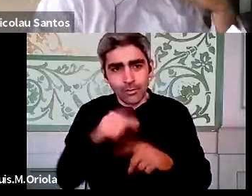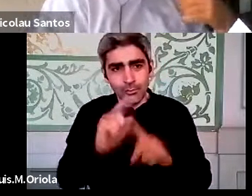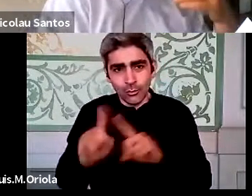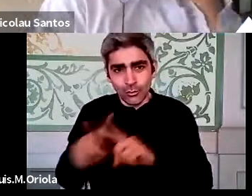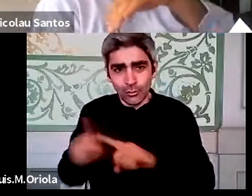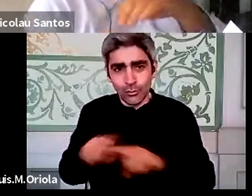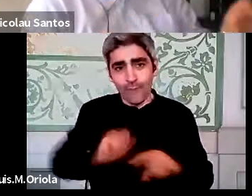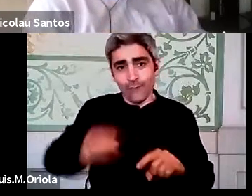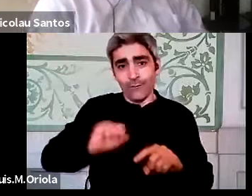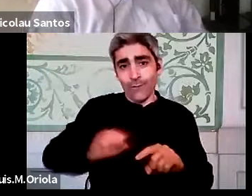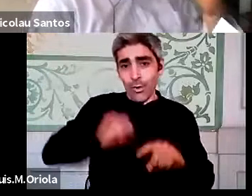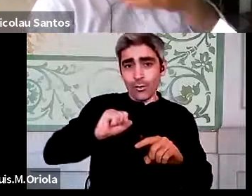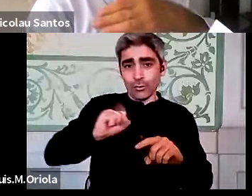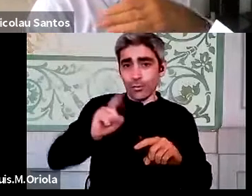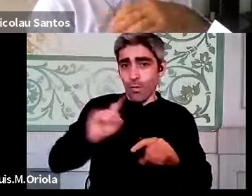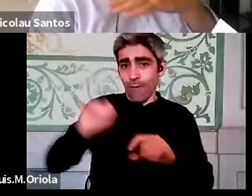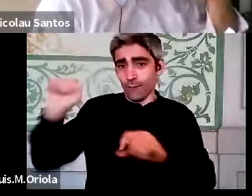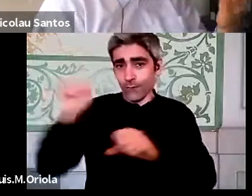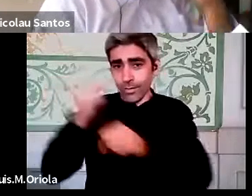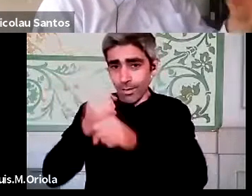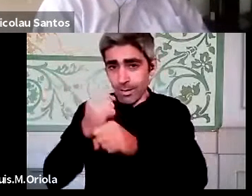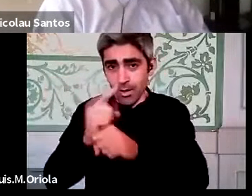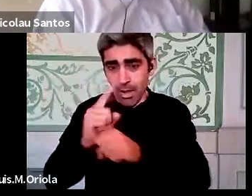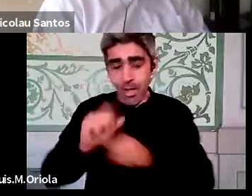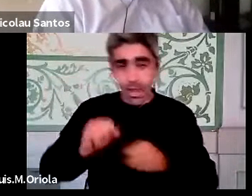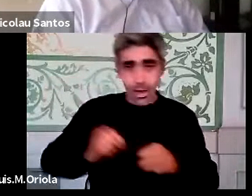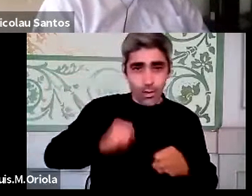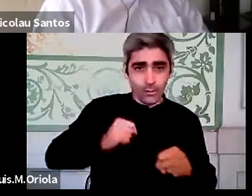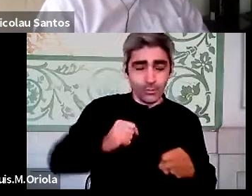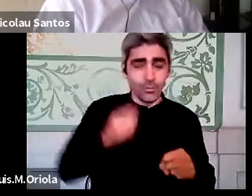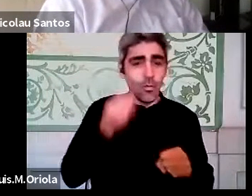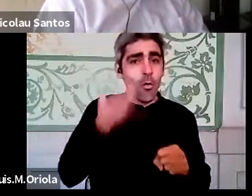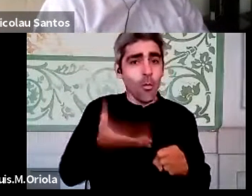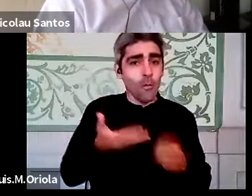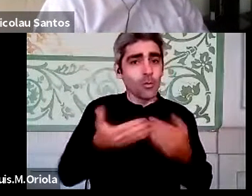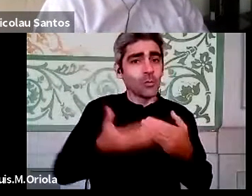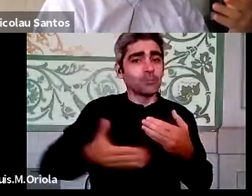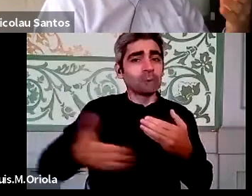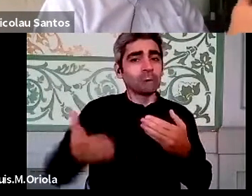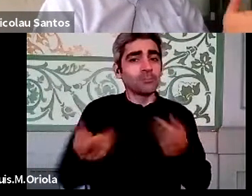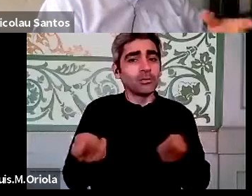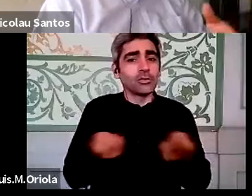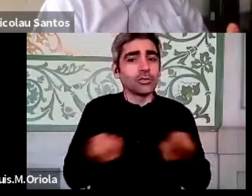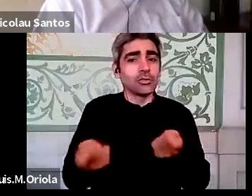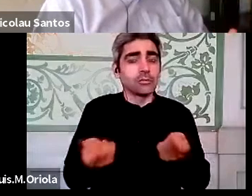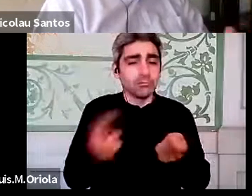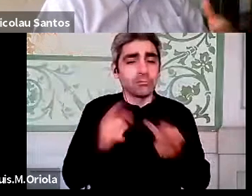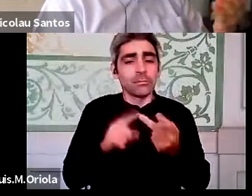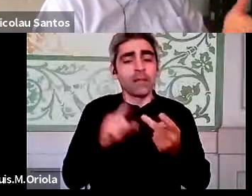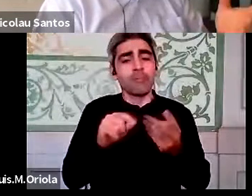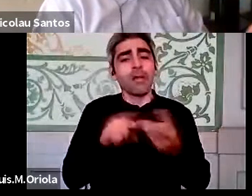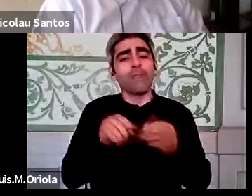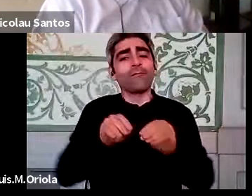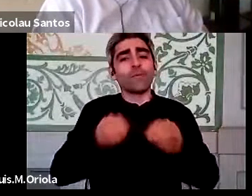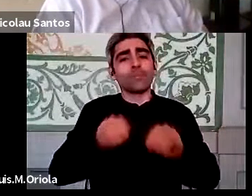tudo isso é nosso, não é da nossa entidade patronal, enfim, como é que isso vai ser gerido. A questão da formação à